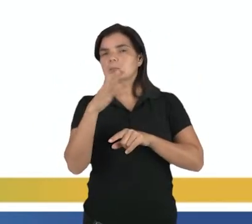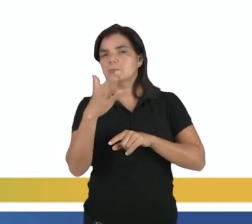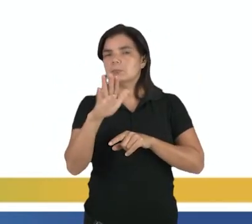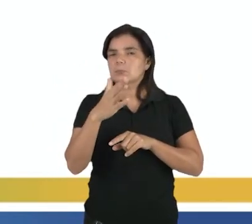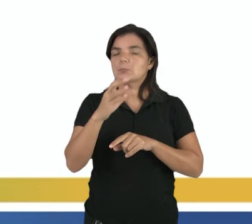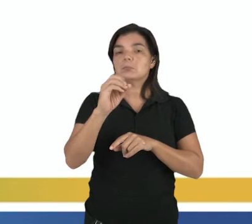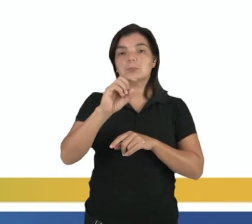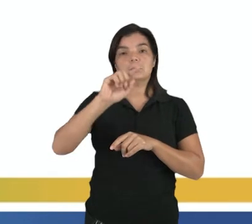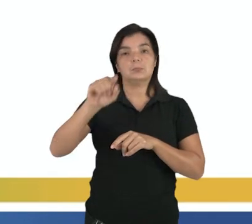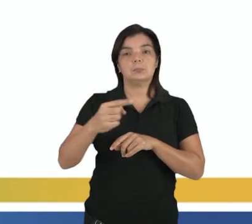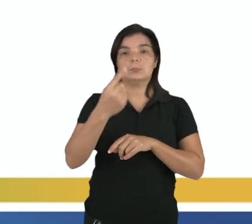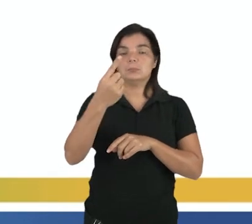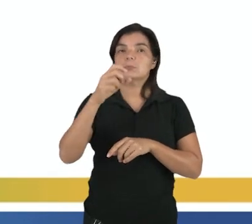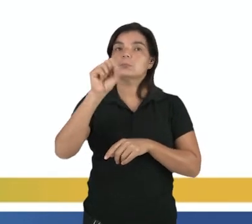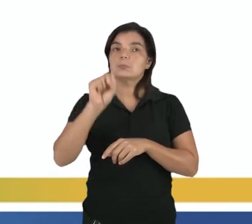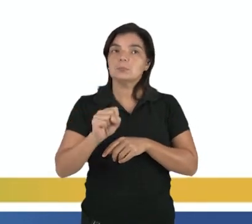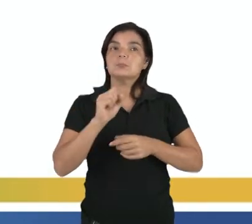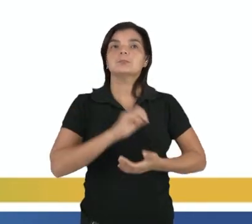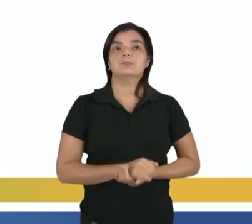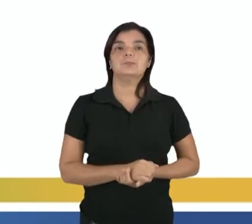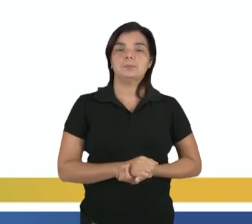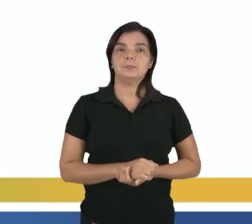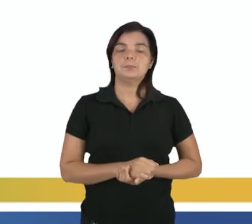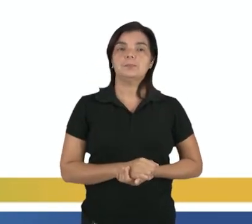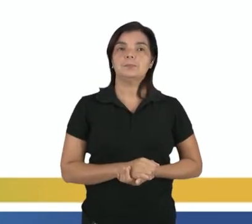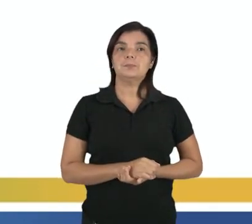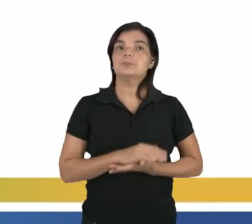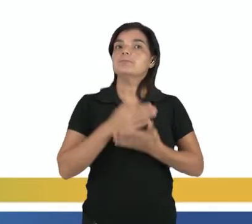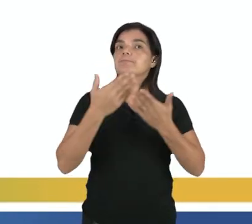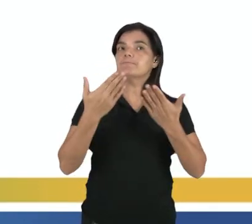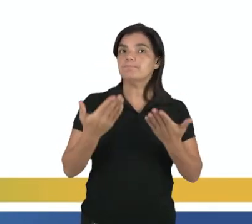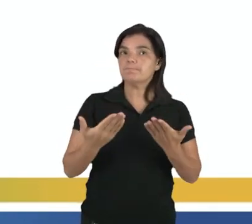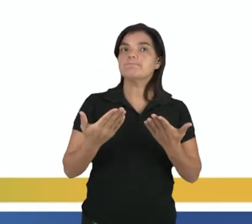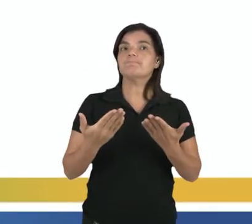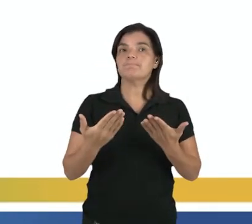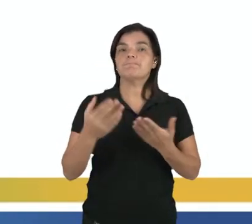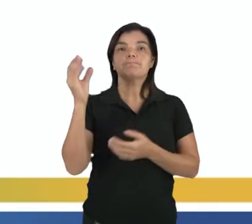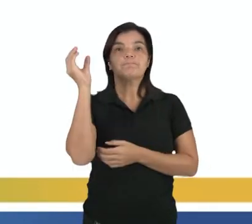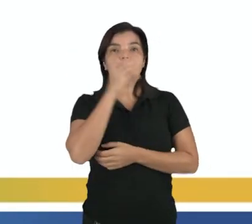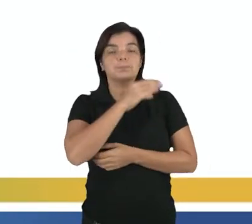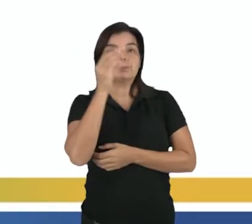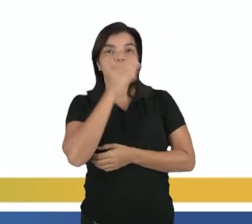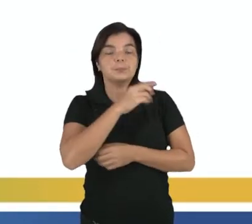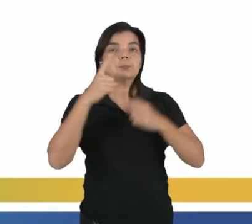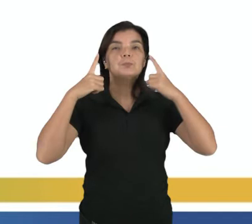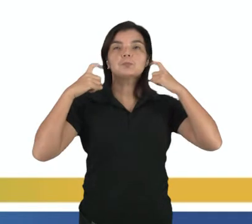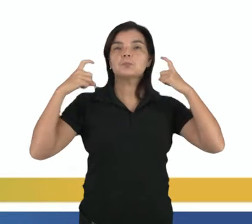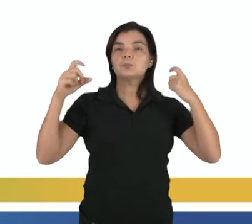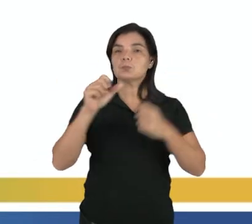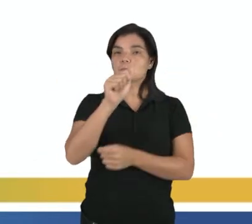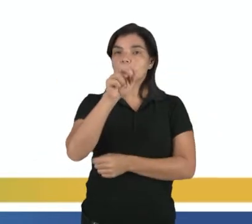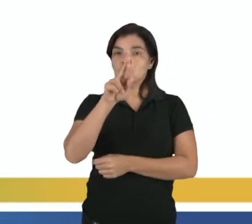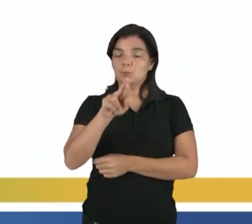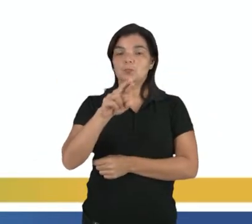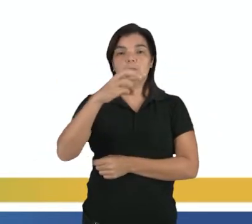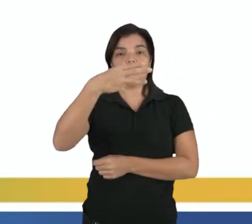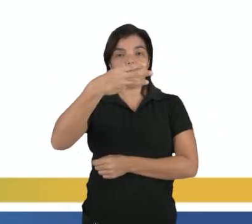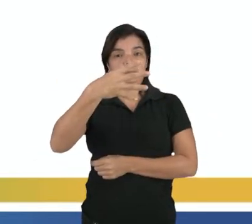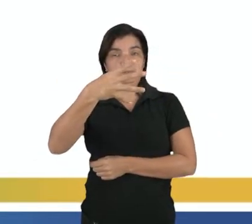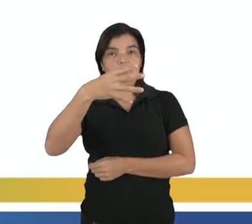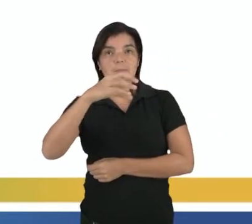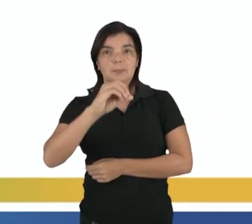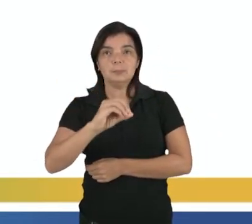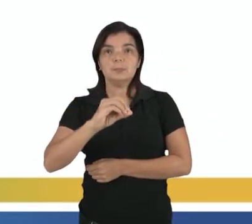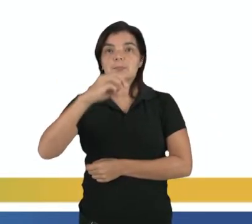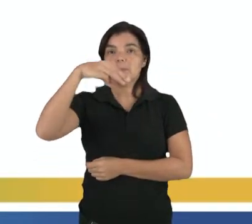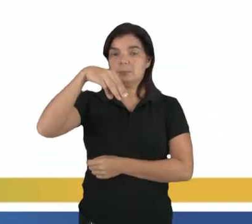separados por, no mínimo, 0,1 segundo. Considerando uma condição em que a velocidade do som no ar